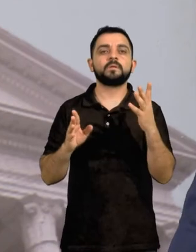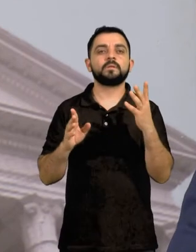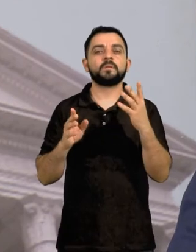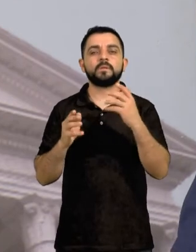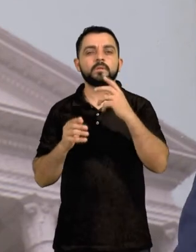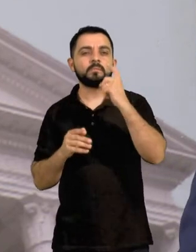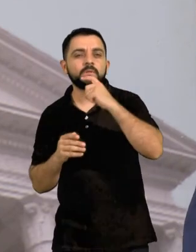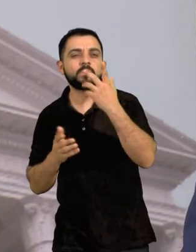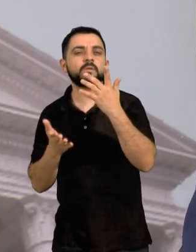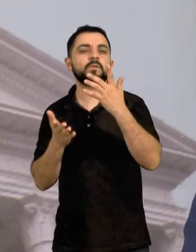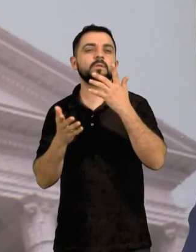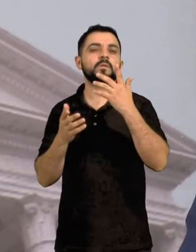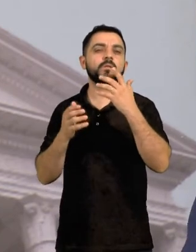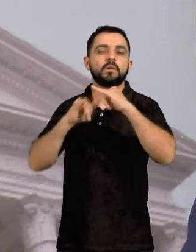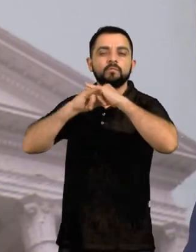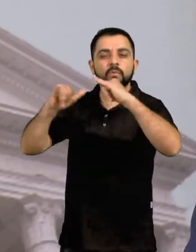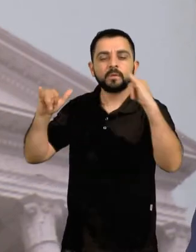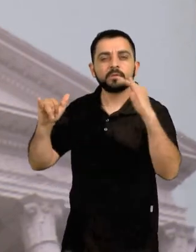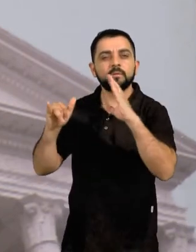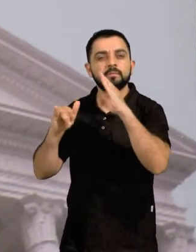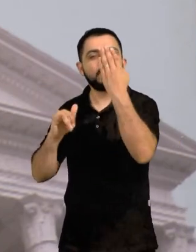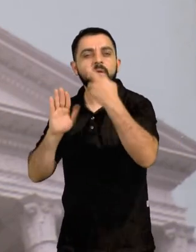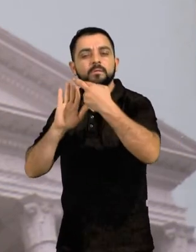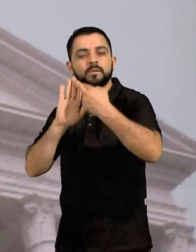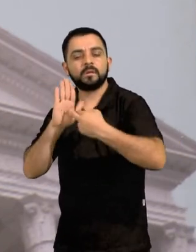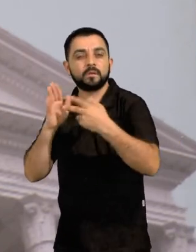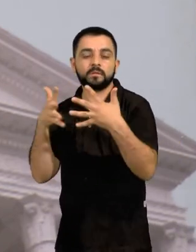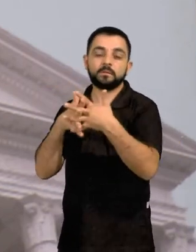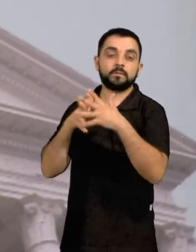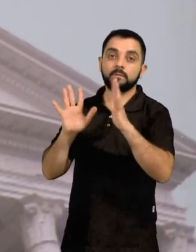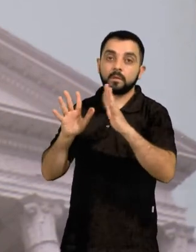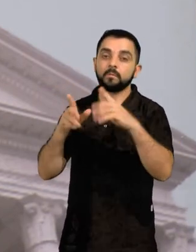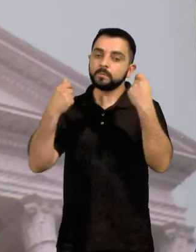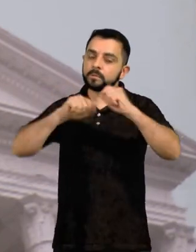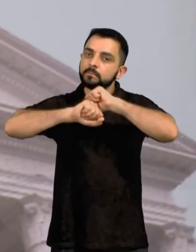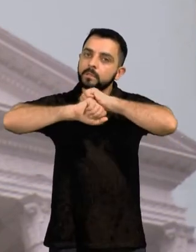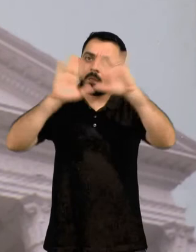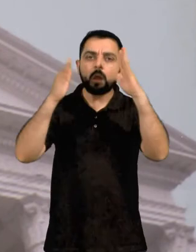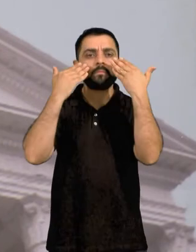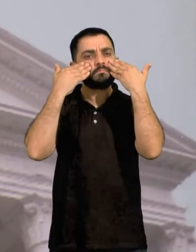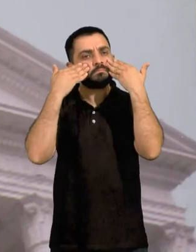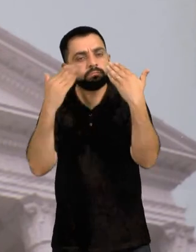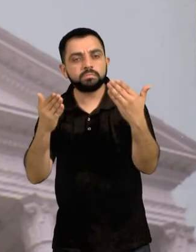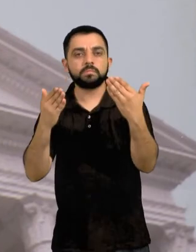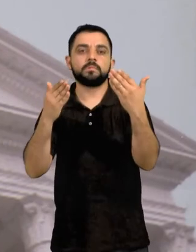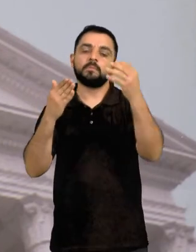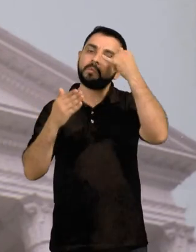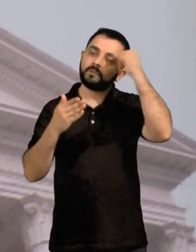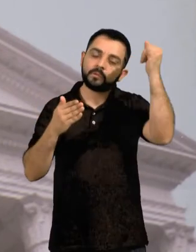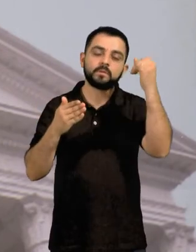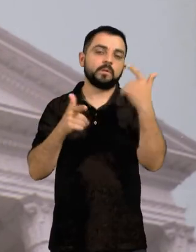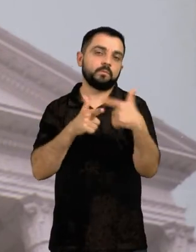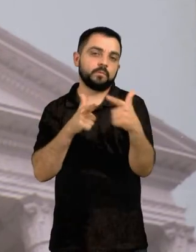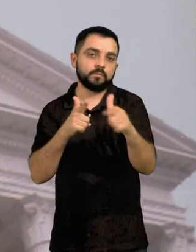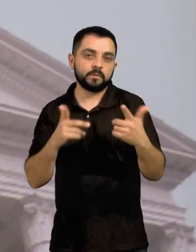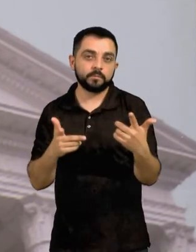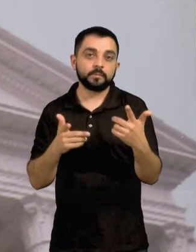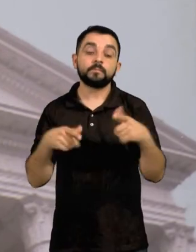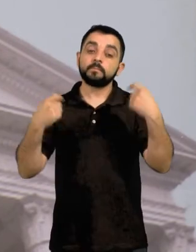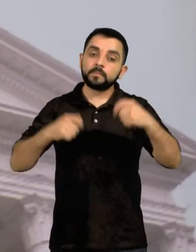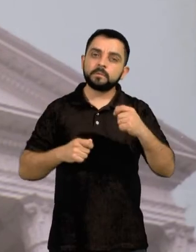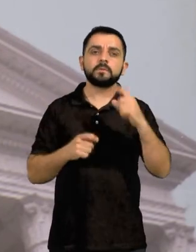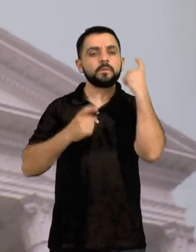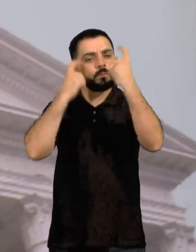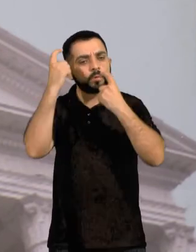de termos confusão de normas e procedimentos dentro da universidade. Isso só vai causar mais vulnerabilidade interna. É hora de pensar na